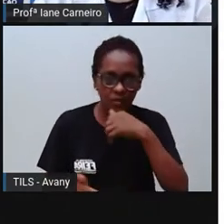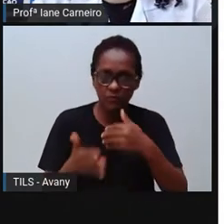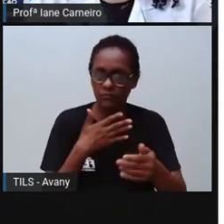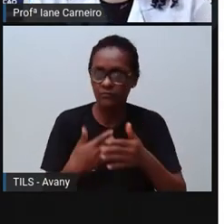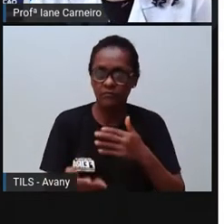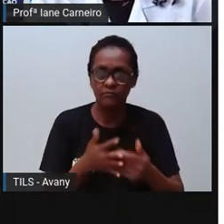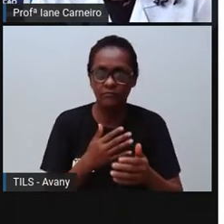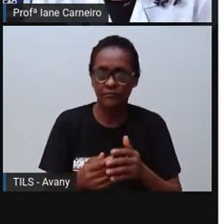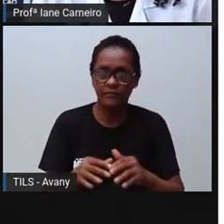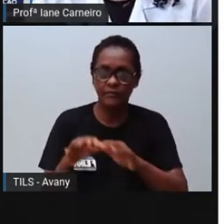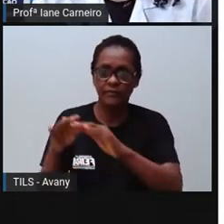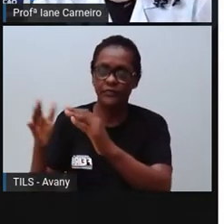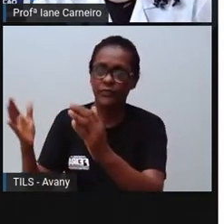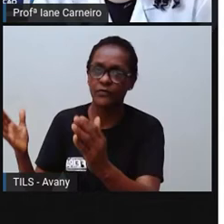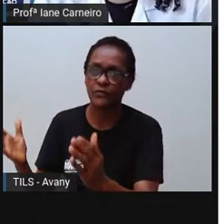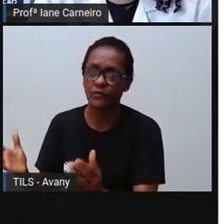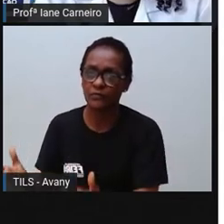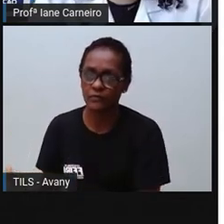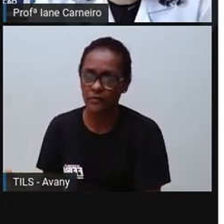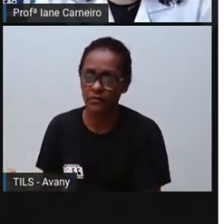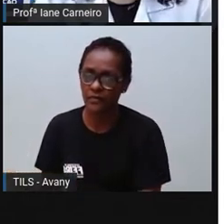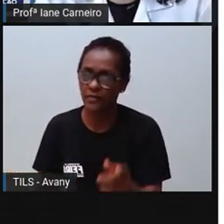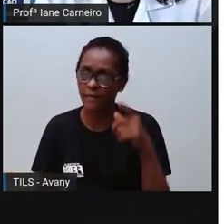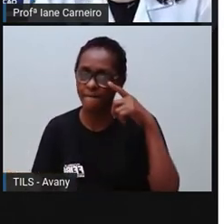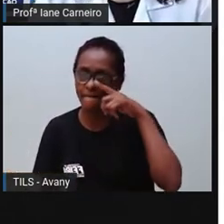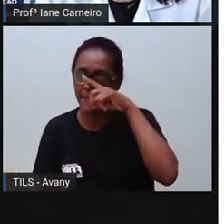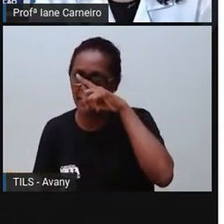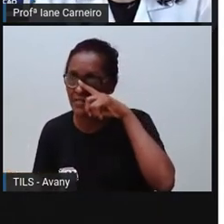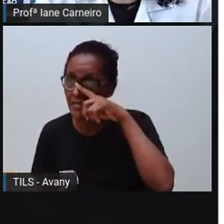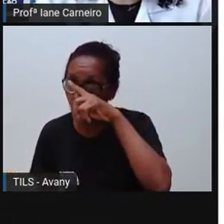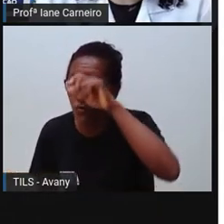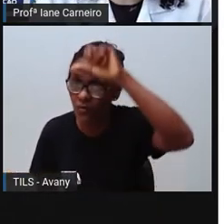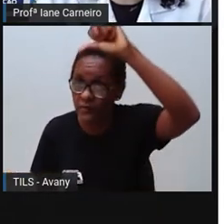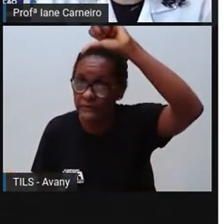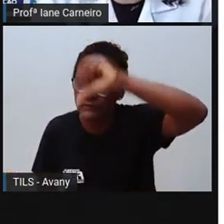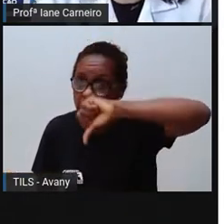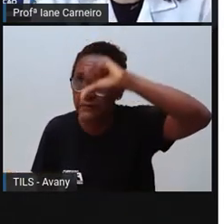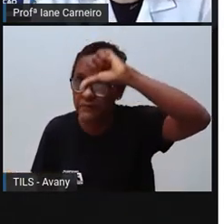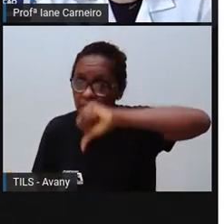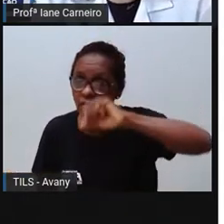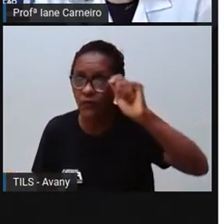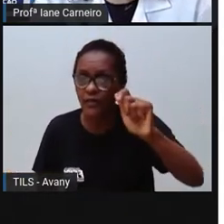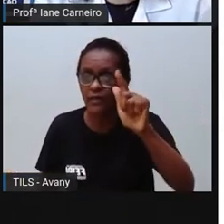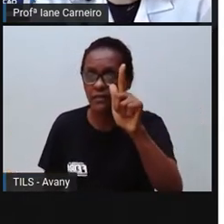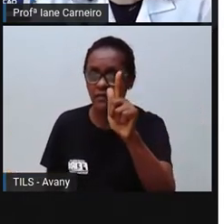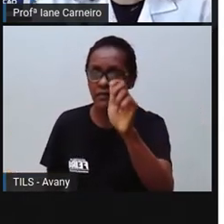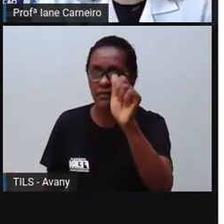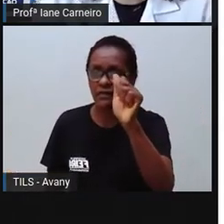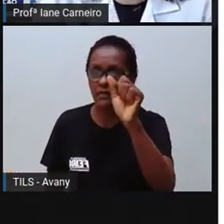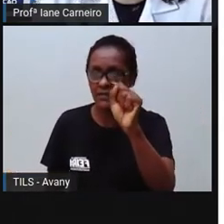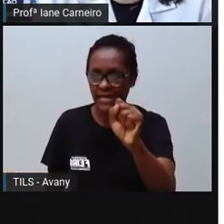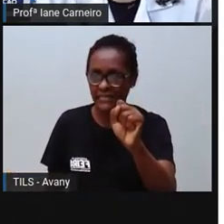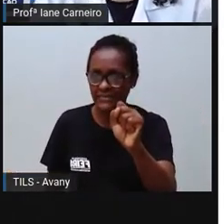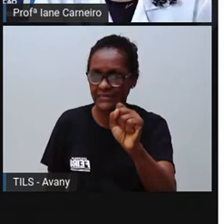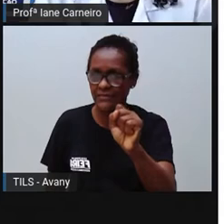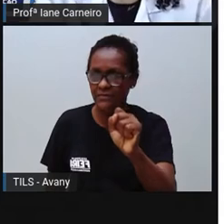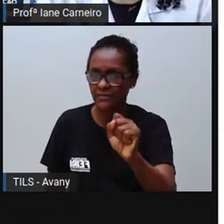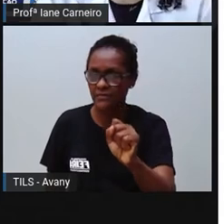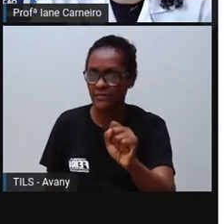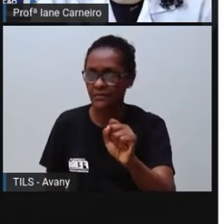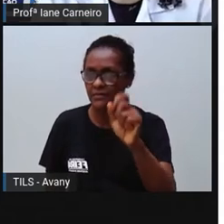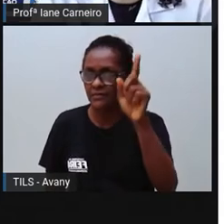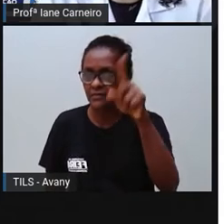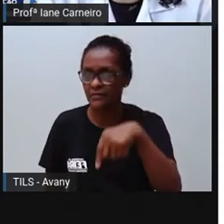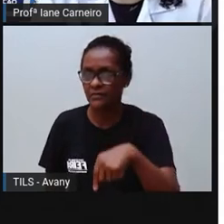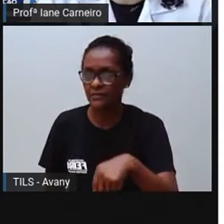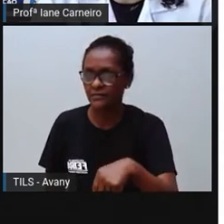Olha só, um algo que é muito perigoso, que a Pró já tinha falado, né, acabou de falar, que é o botijão de gás. A